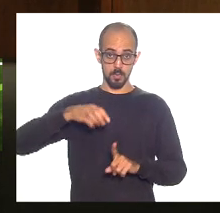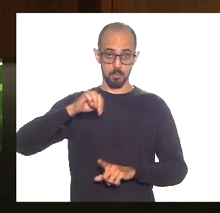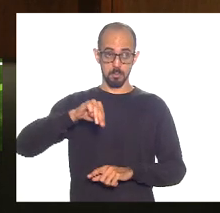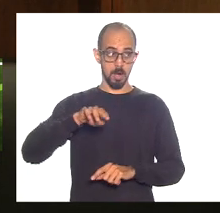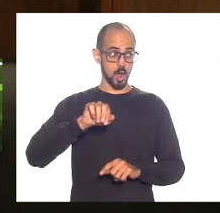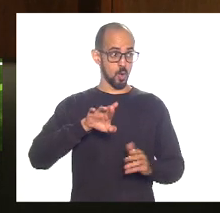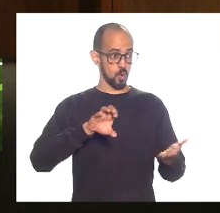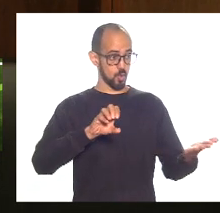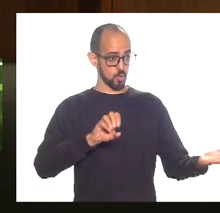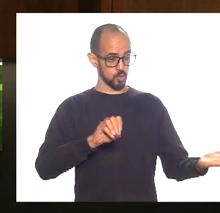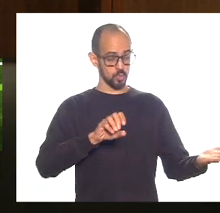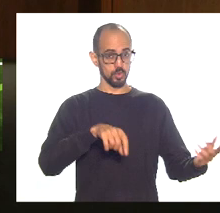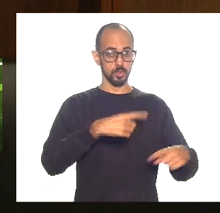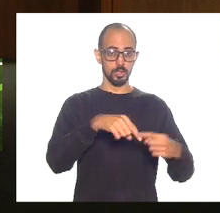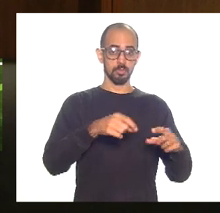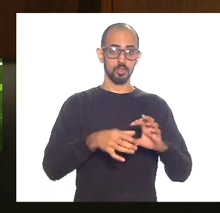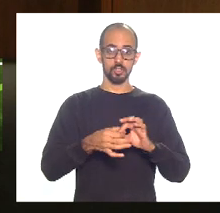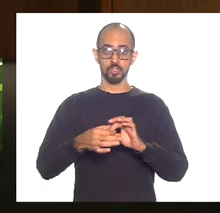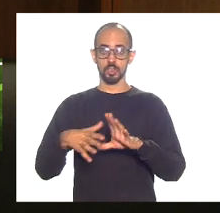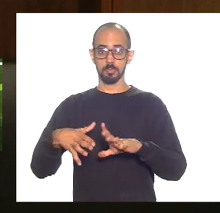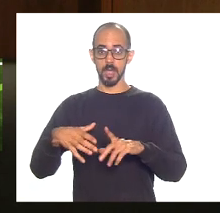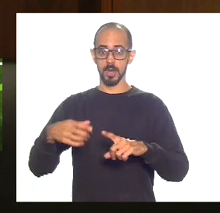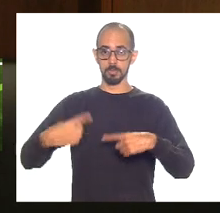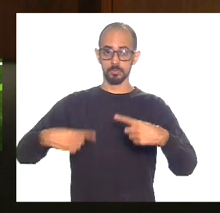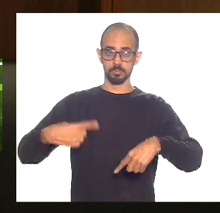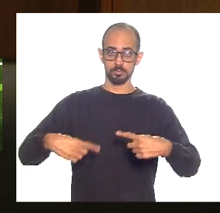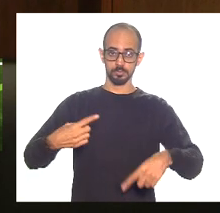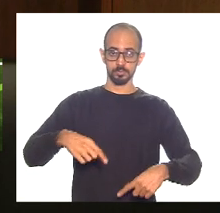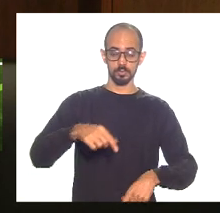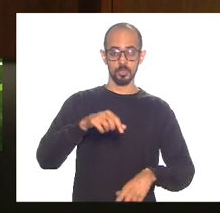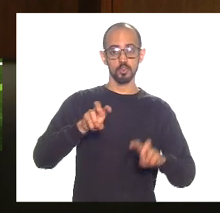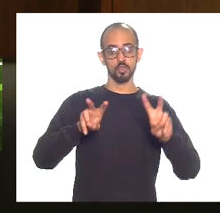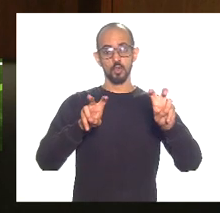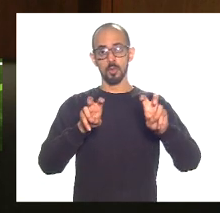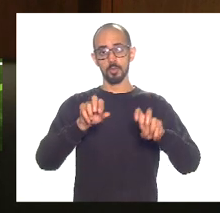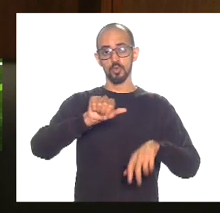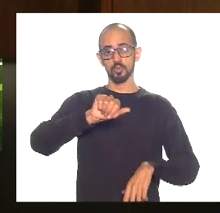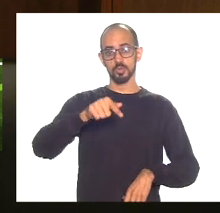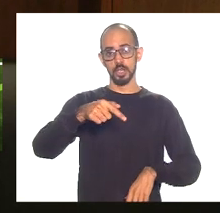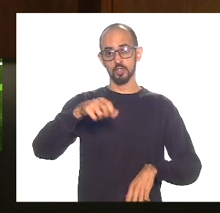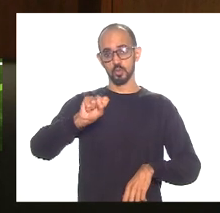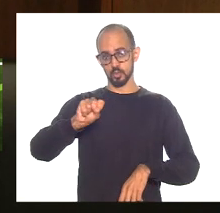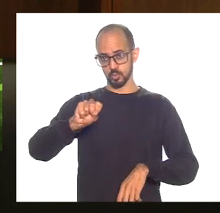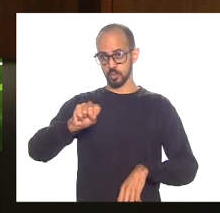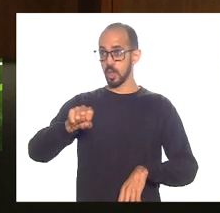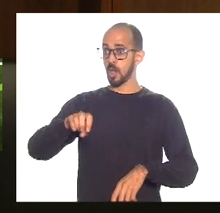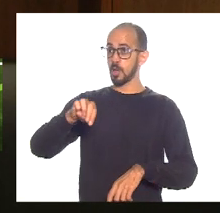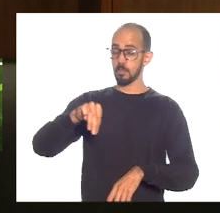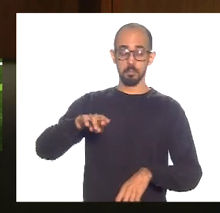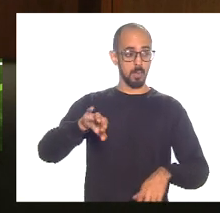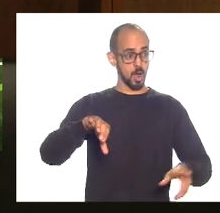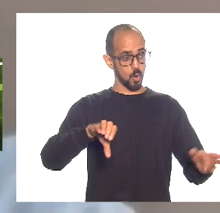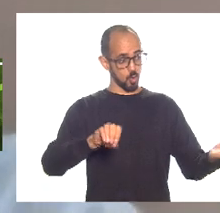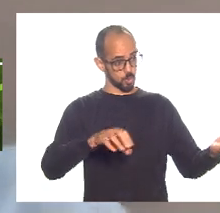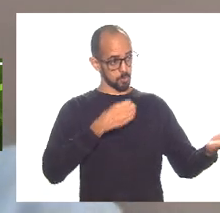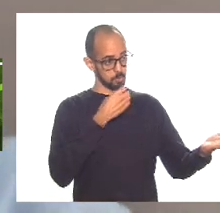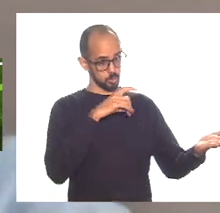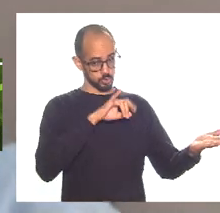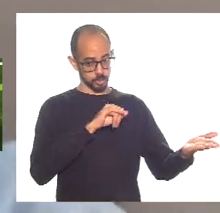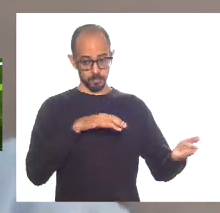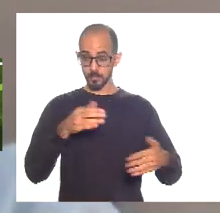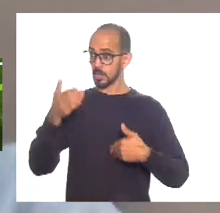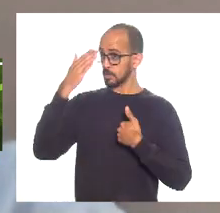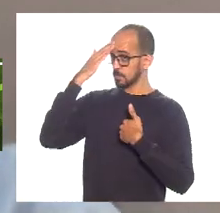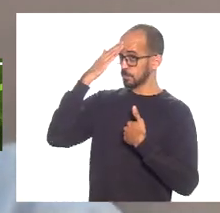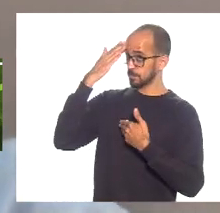a gente possa fazer o debate em relação a 178. Mauro, bom dia. Bom dia, obrigado. Estou aqui com o